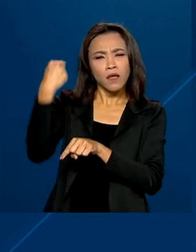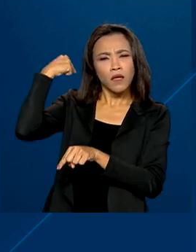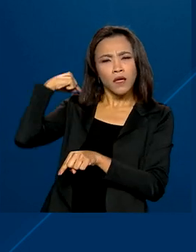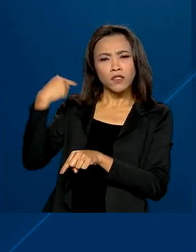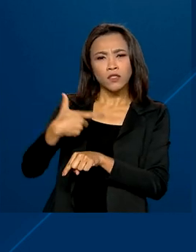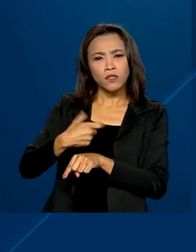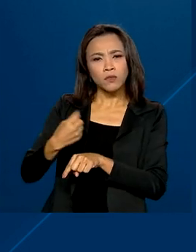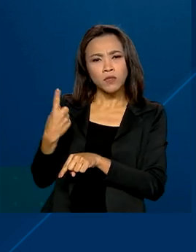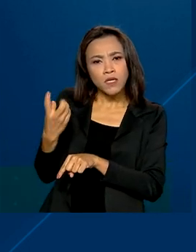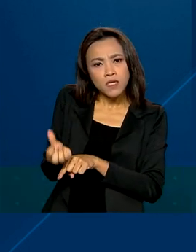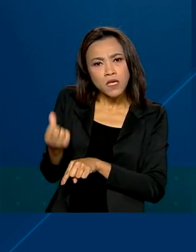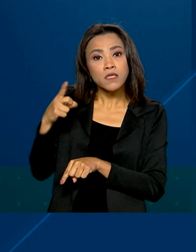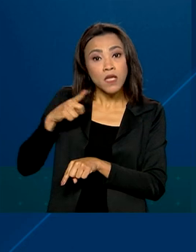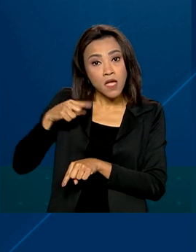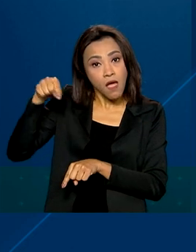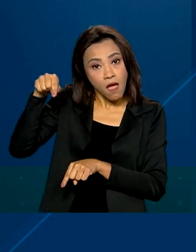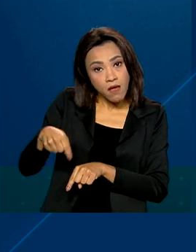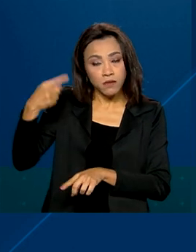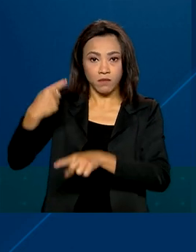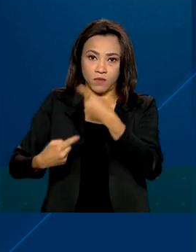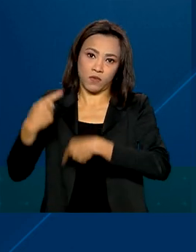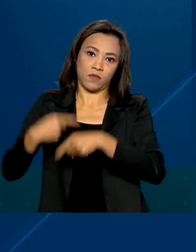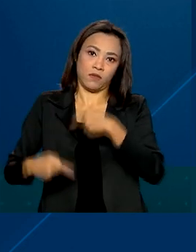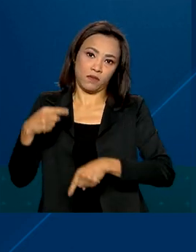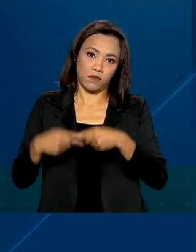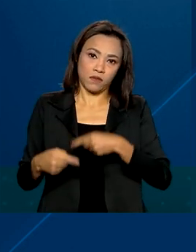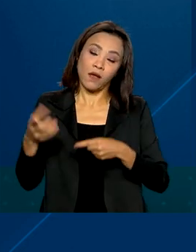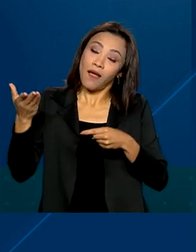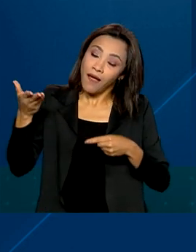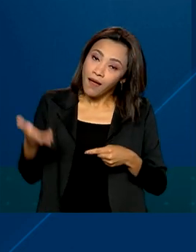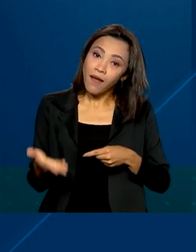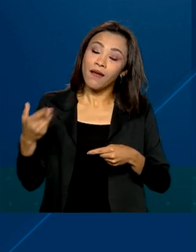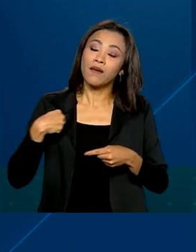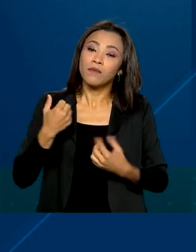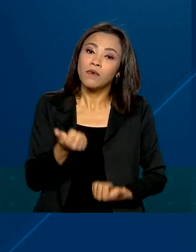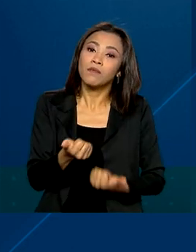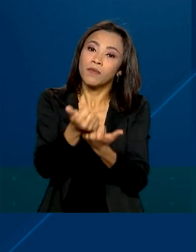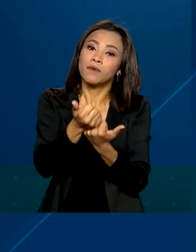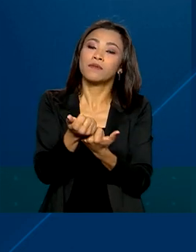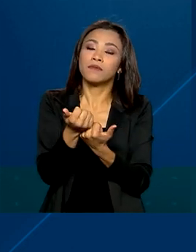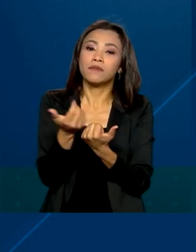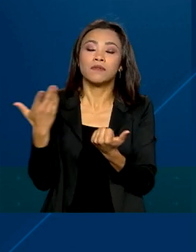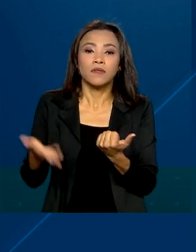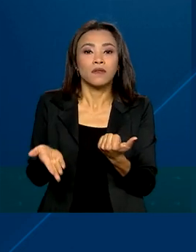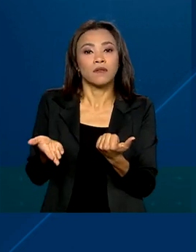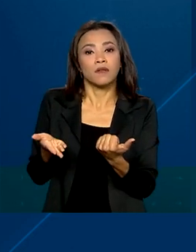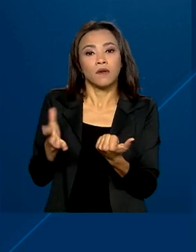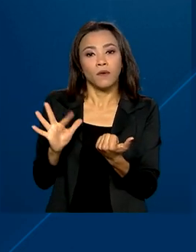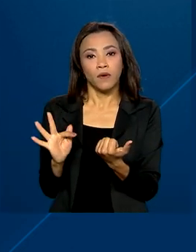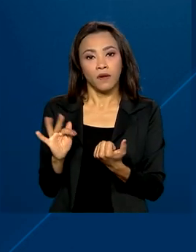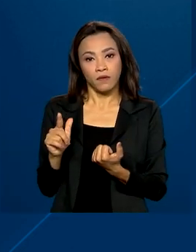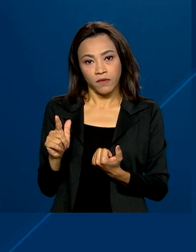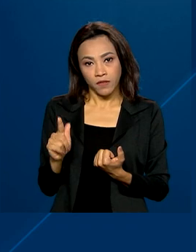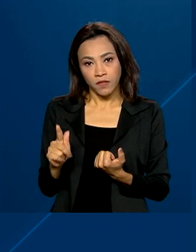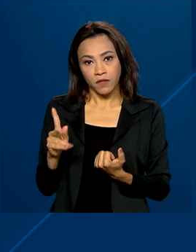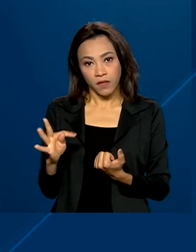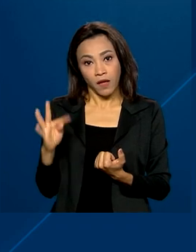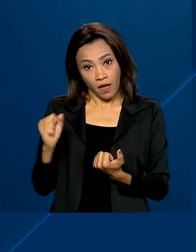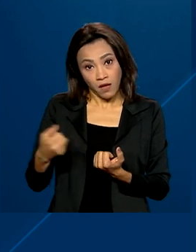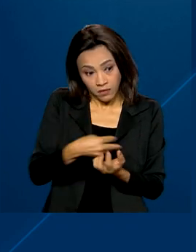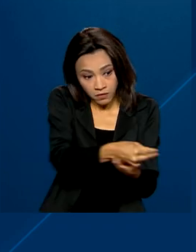tem essa política de distribuição de resultados. É mais um dos benefícios que o FGTS propõe aos